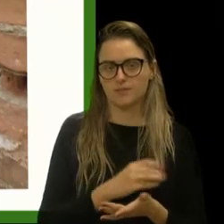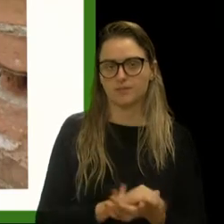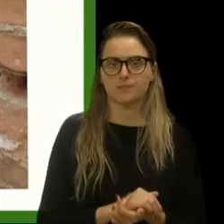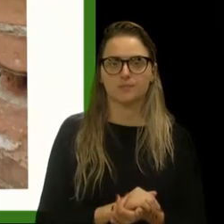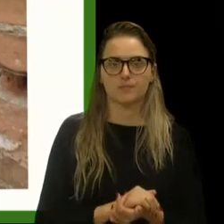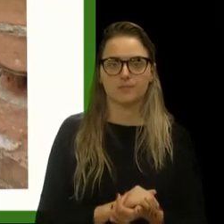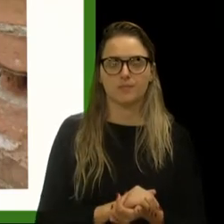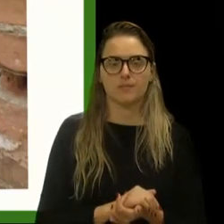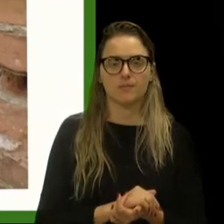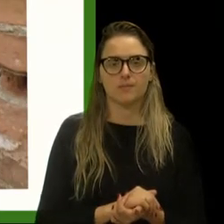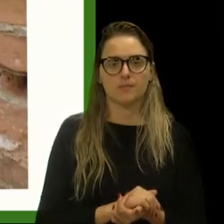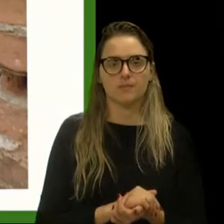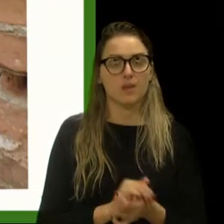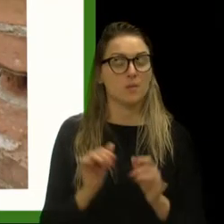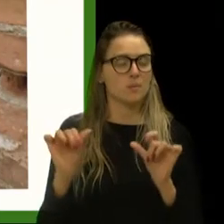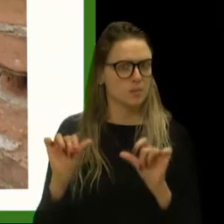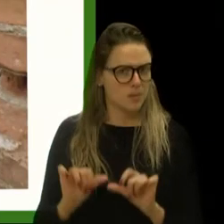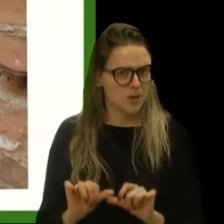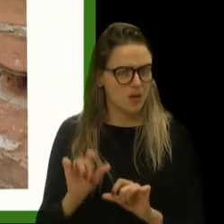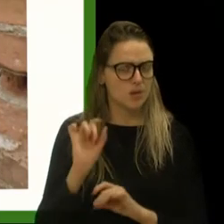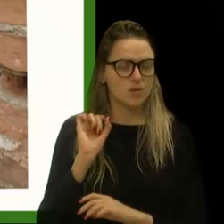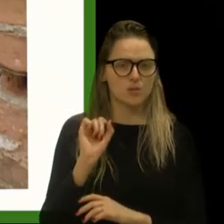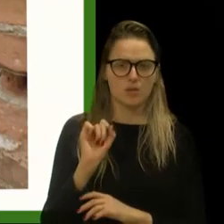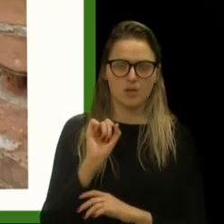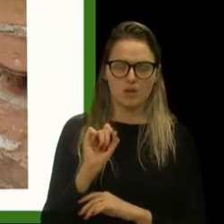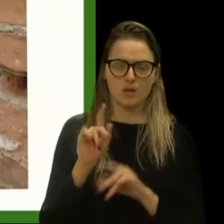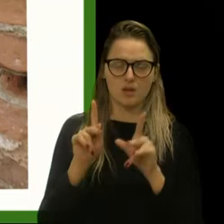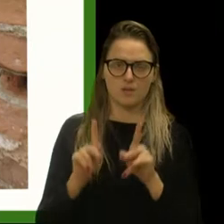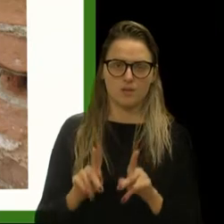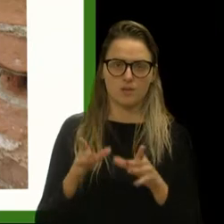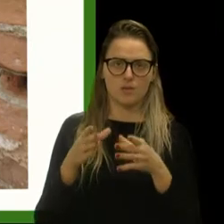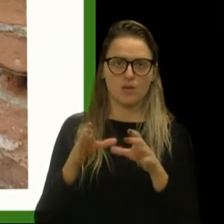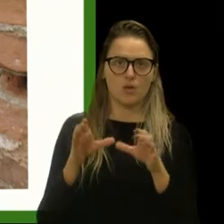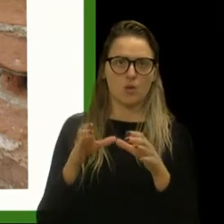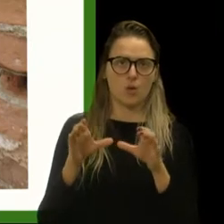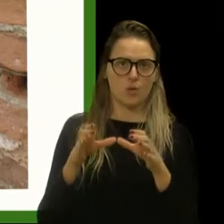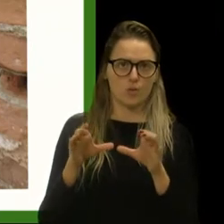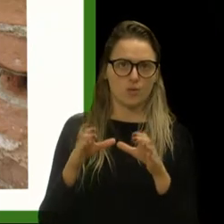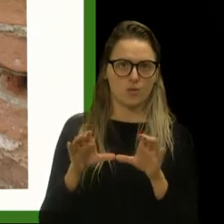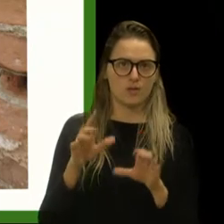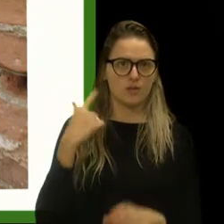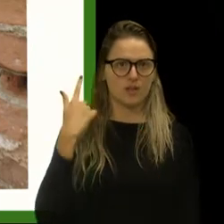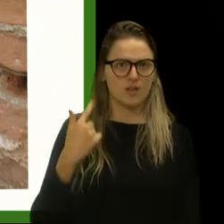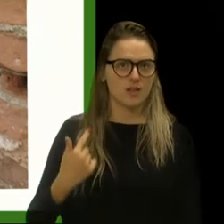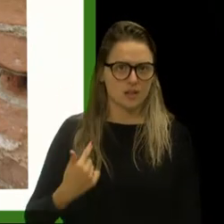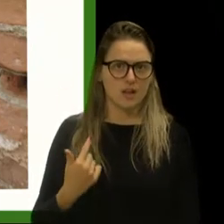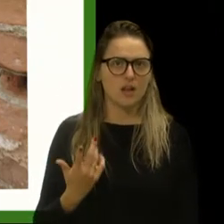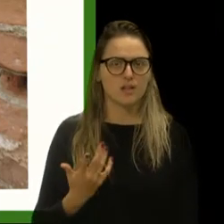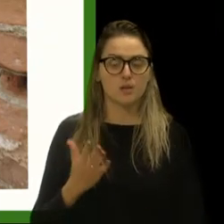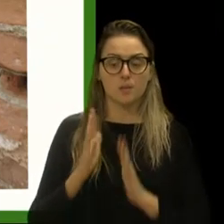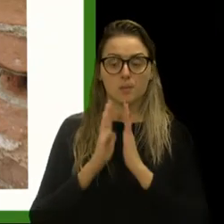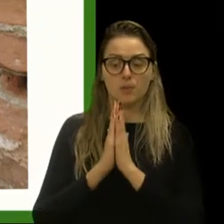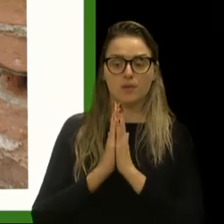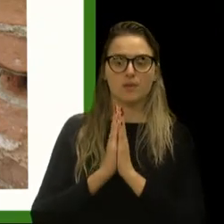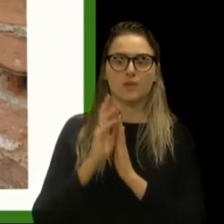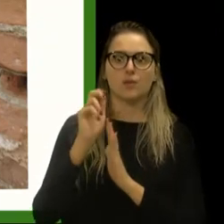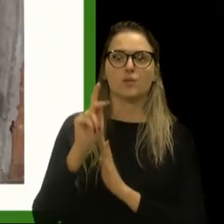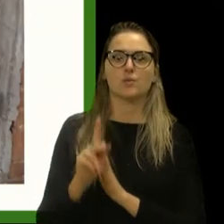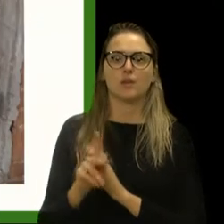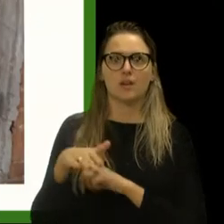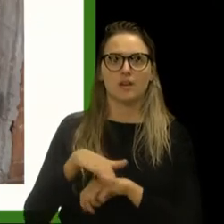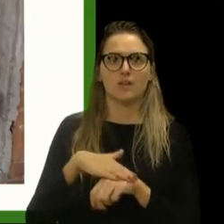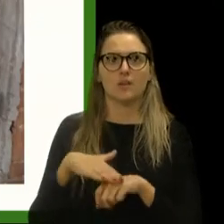O pior, o pior é o que diz o morador, Gladys, por favor, com quem nós vamos falar?